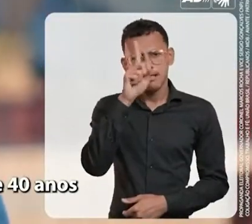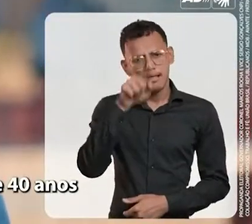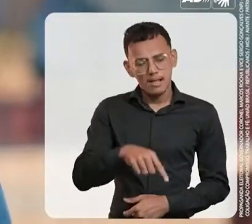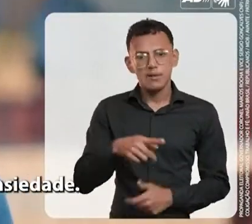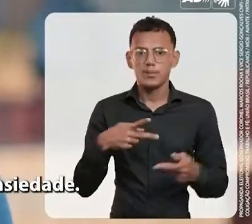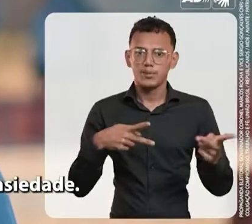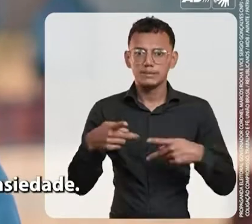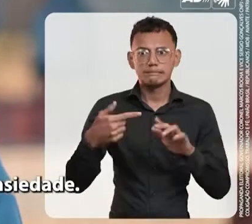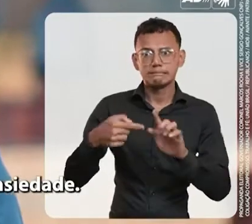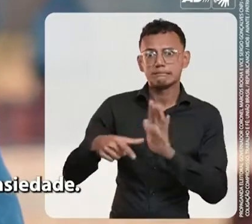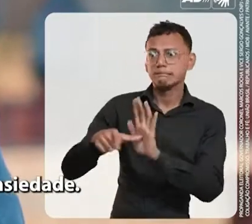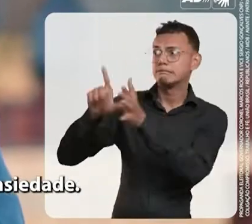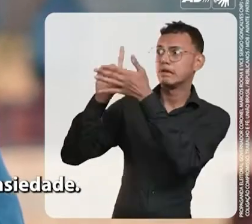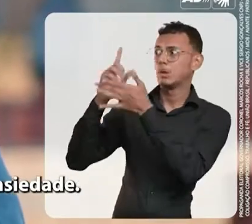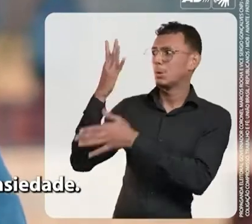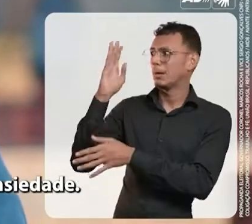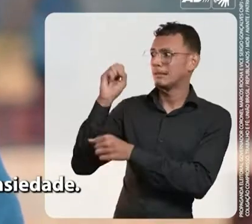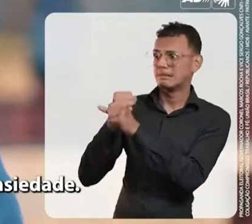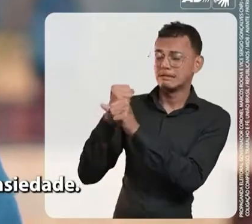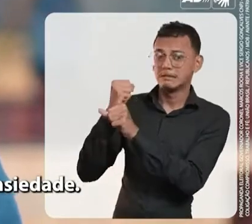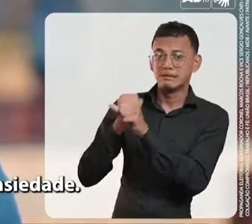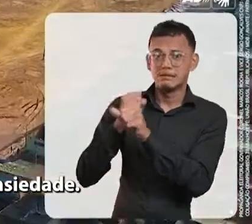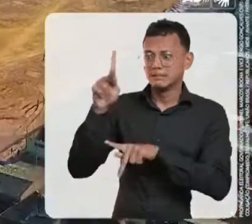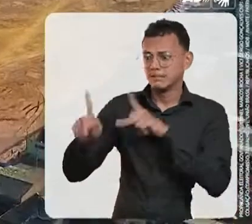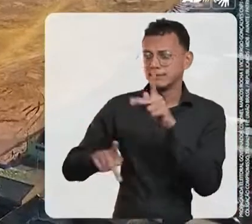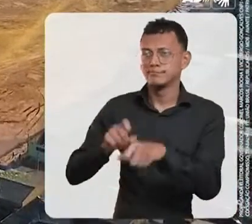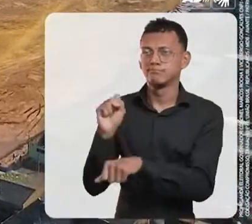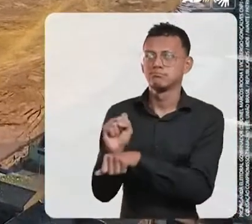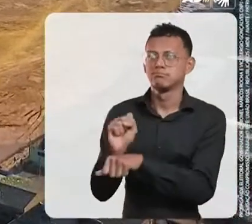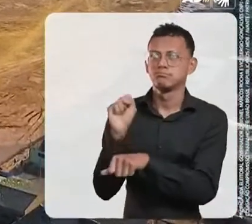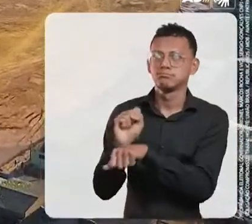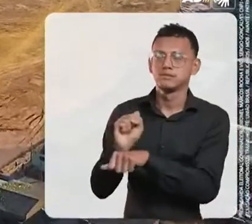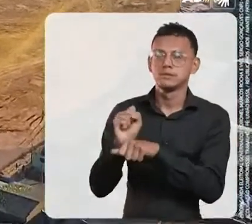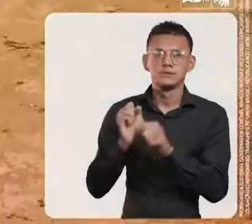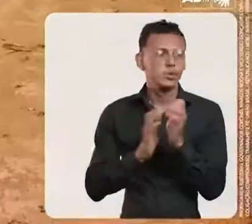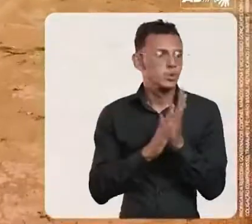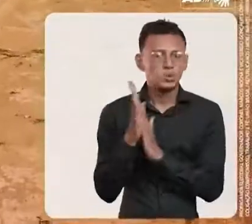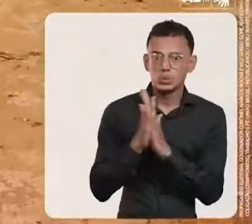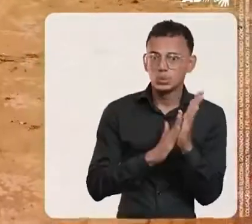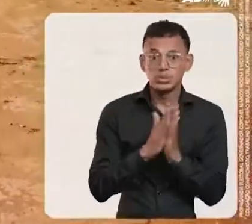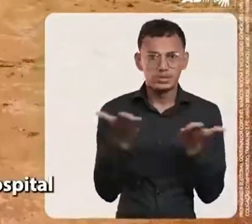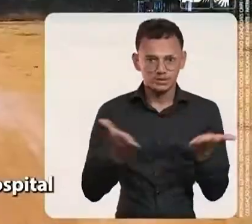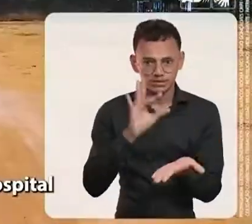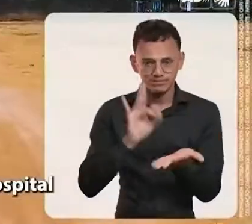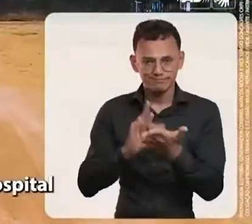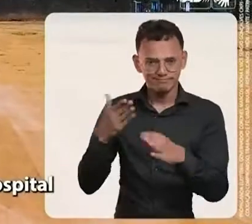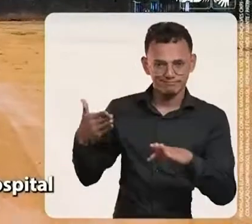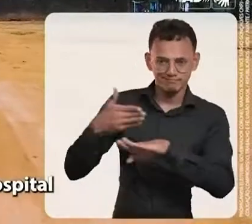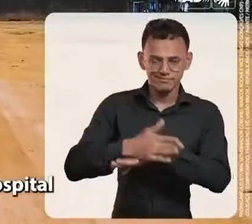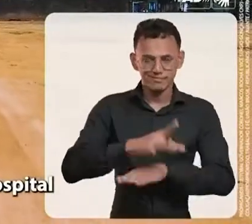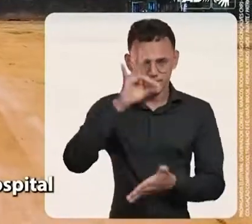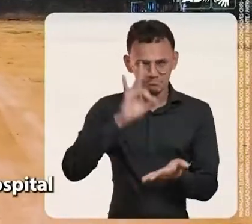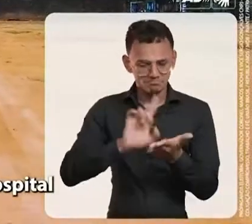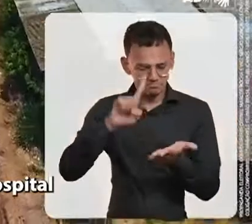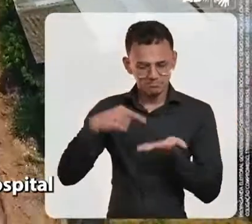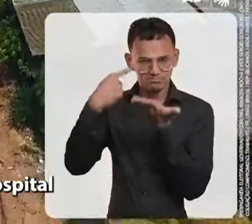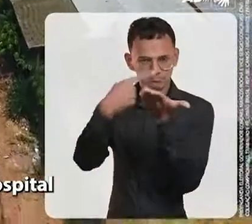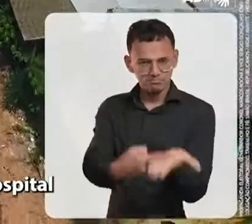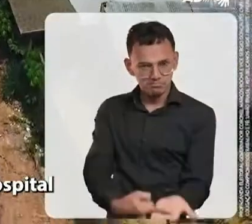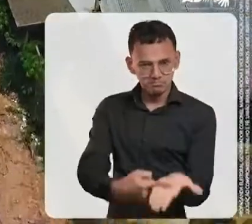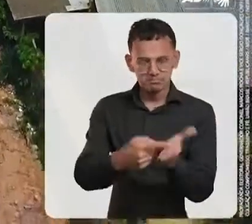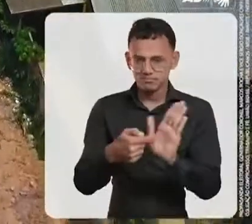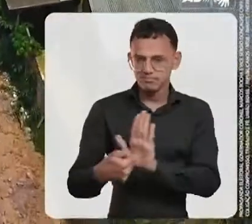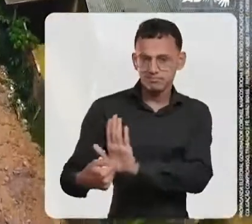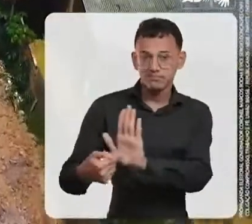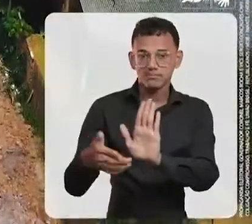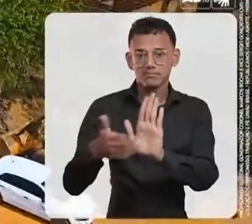de 40 anos e que a população aguarda com muita ansiedade. Estou assumindo com determinação o compromisso de entregar o novo